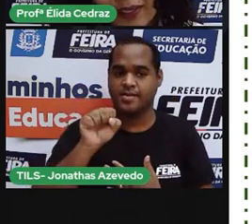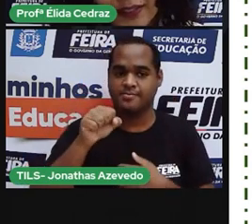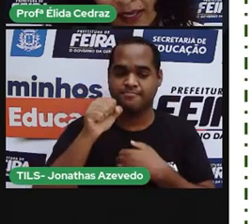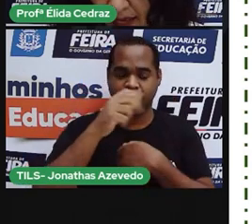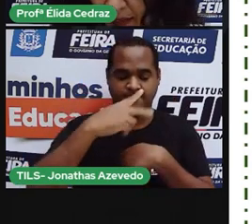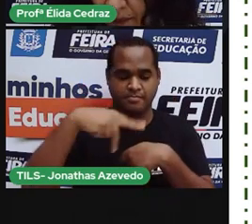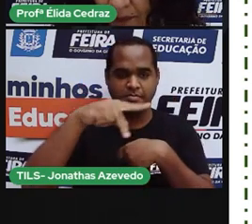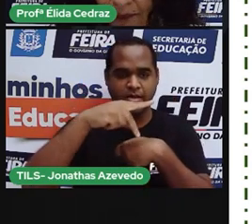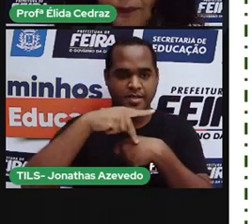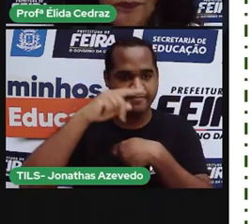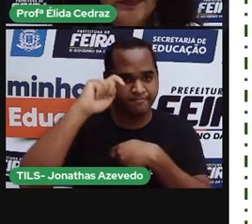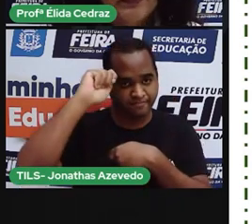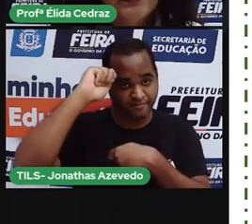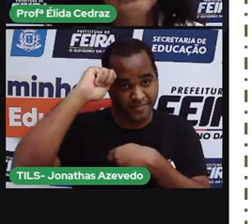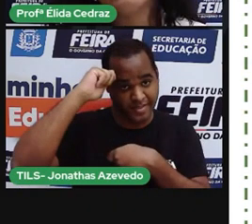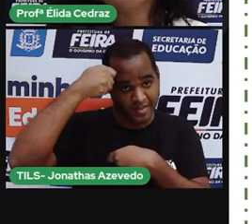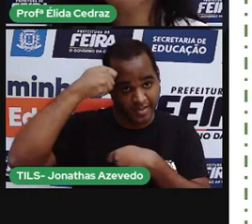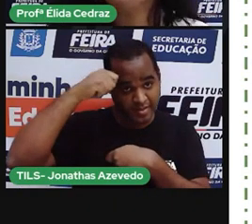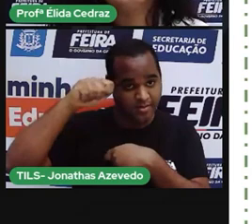afro-brasileira.